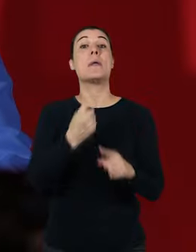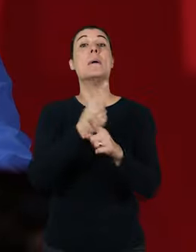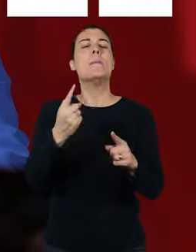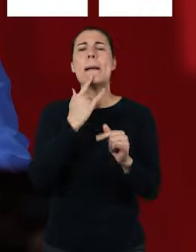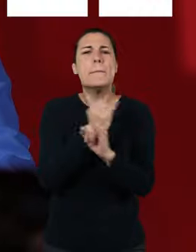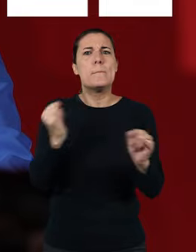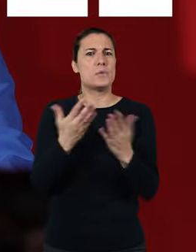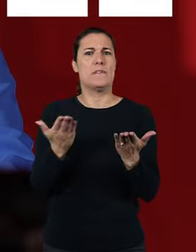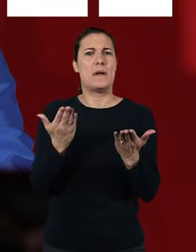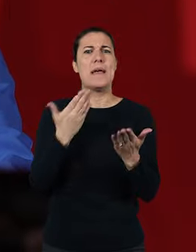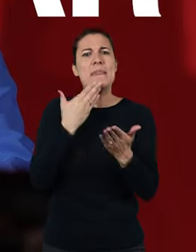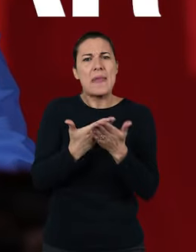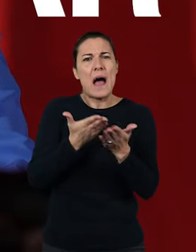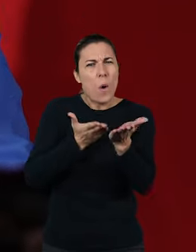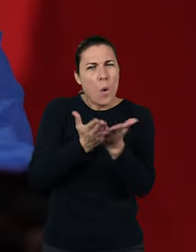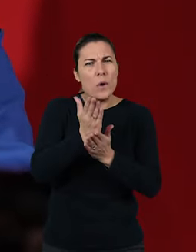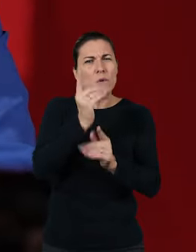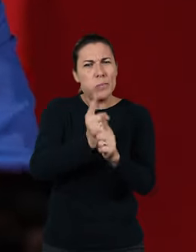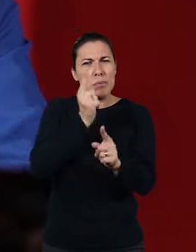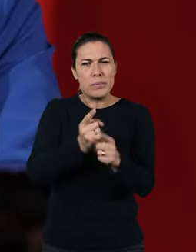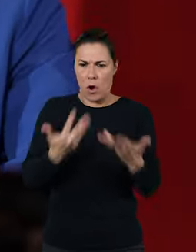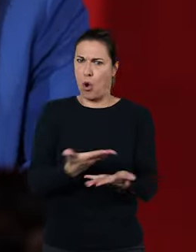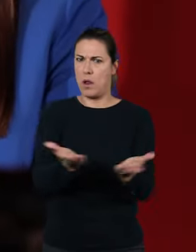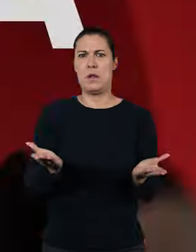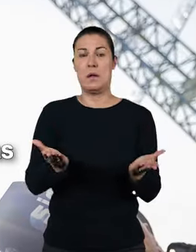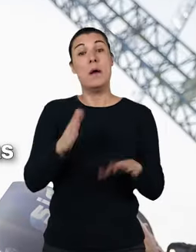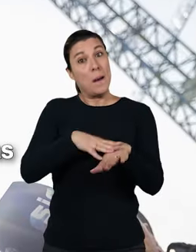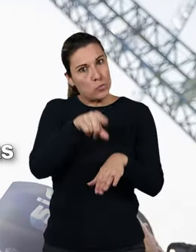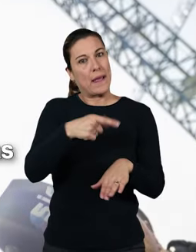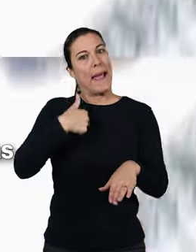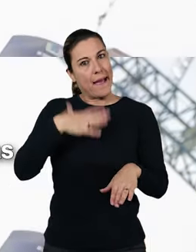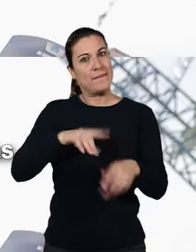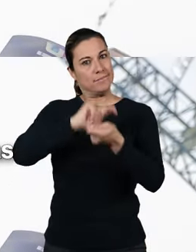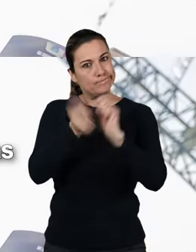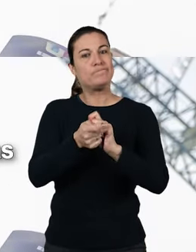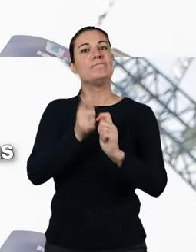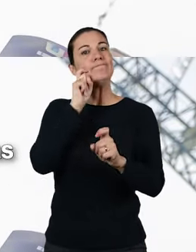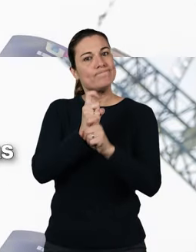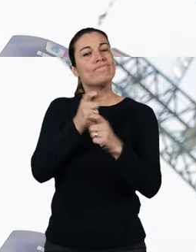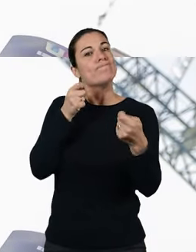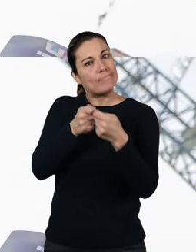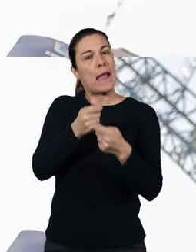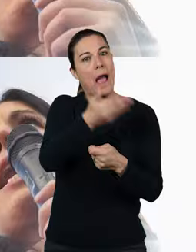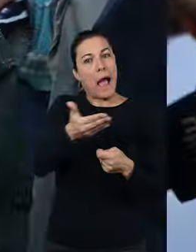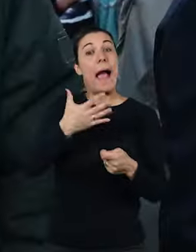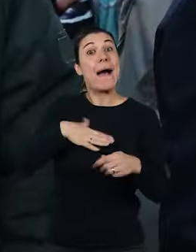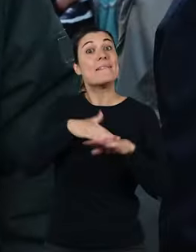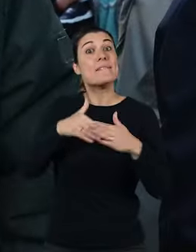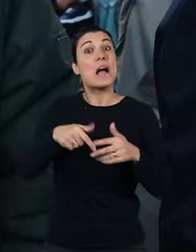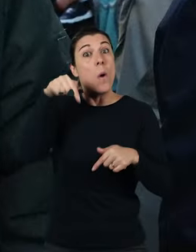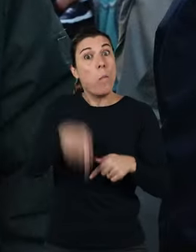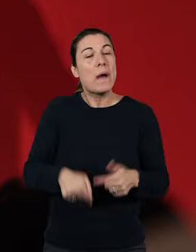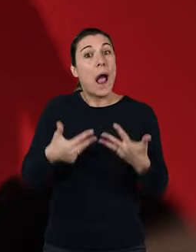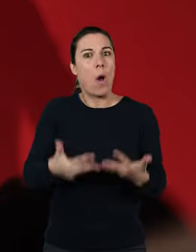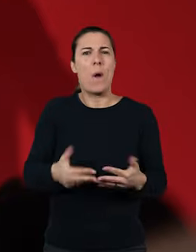O que é impossível é continuar tudo como está agora. E é por isso que queremos responder às exigências e queremos fazê-lo